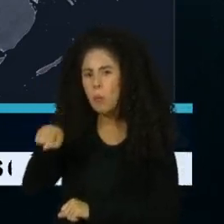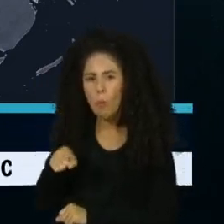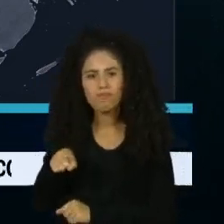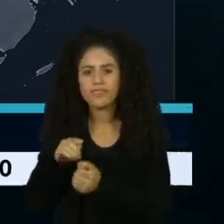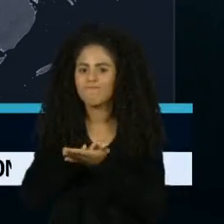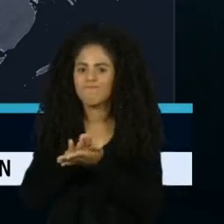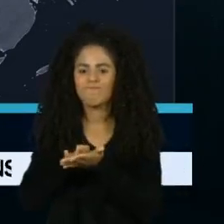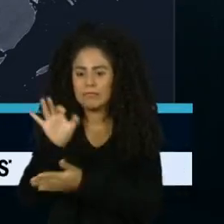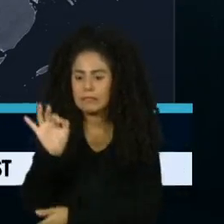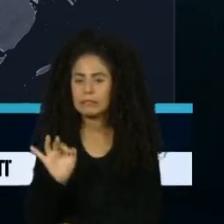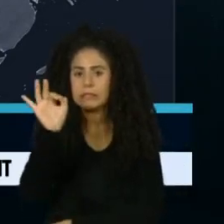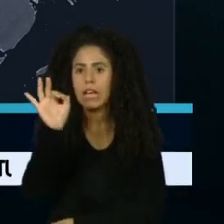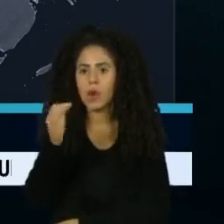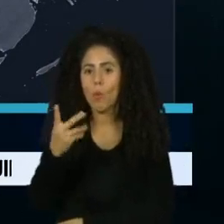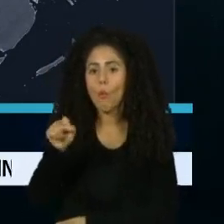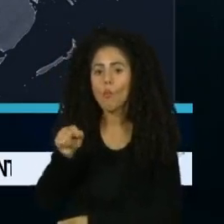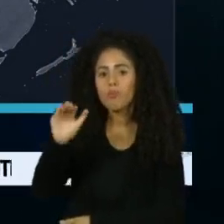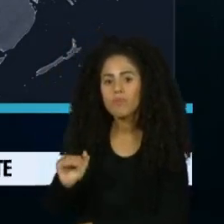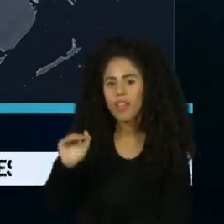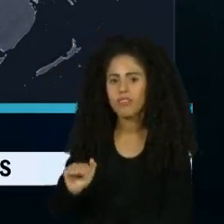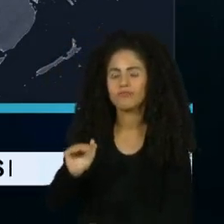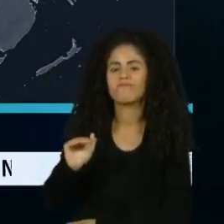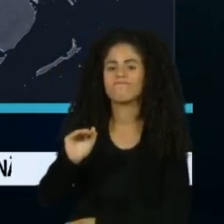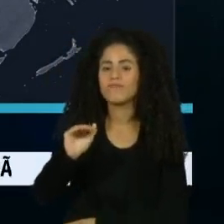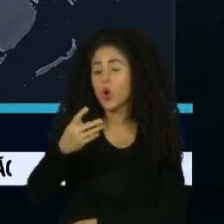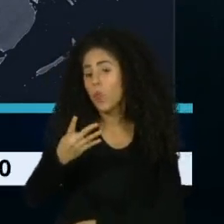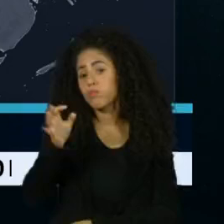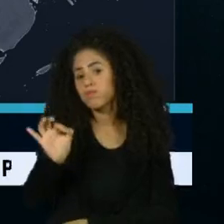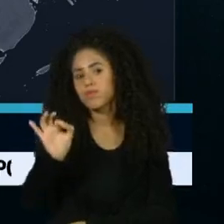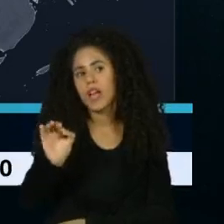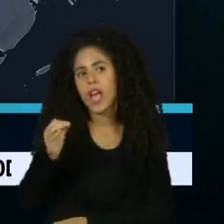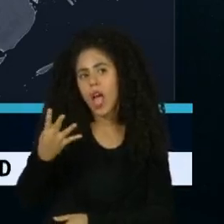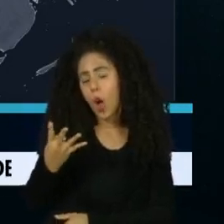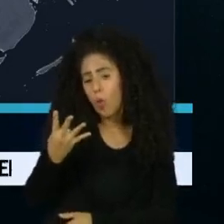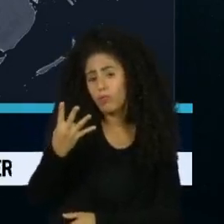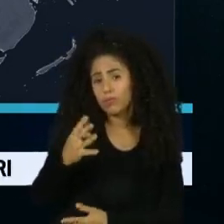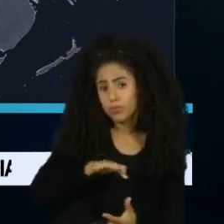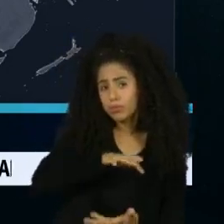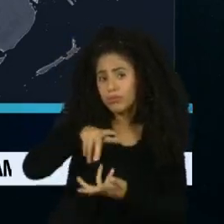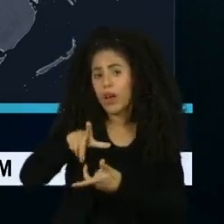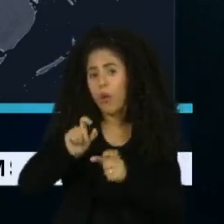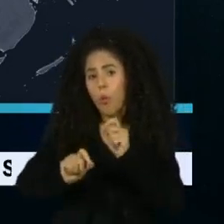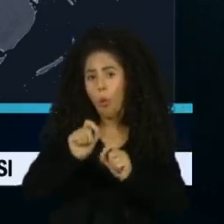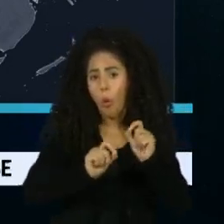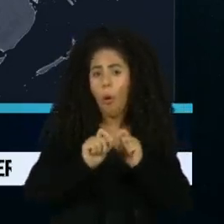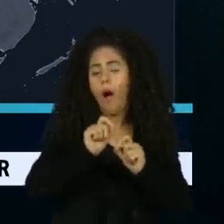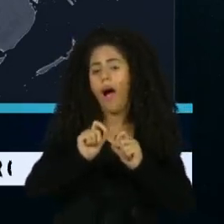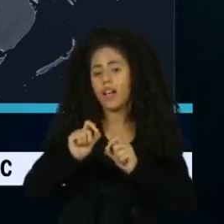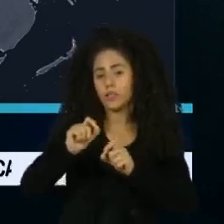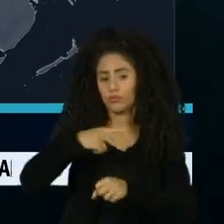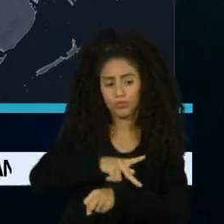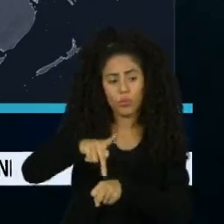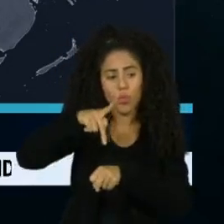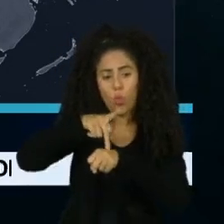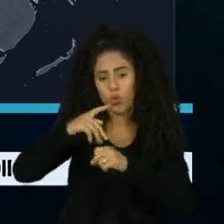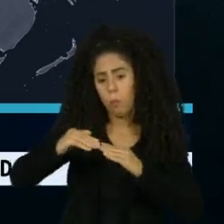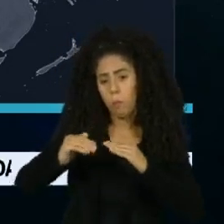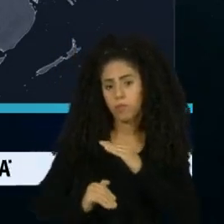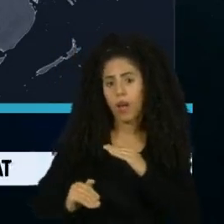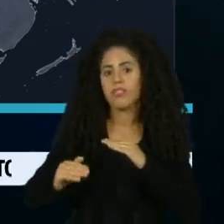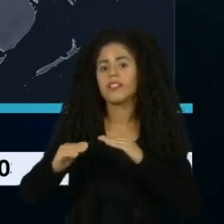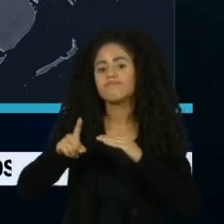brasileiros que acreditam uns nos outros. O porcentual está abaixo da média mundial e dos países ricos que integram a OCDE,